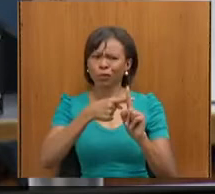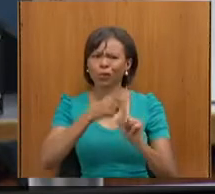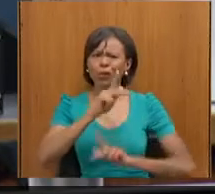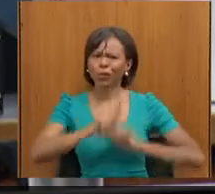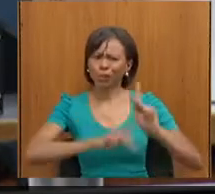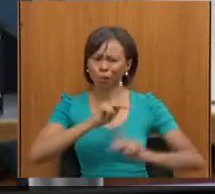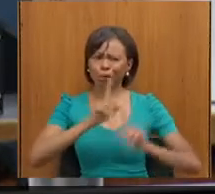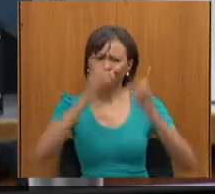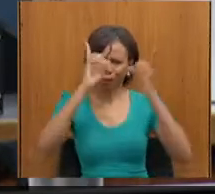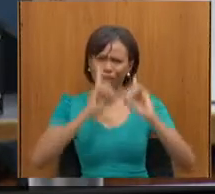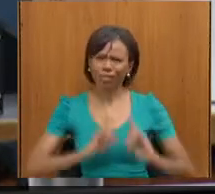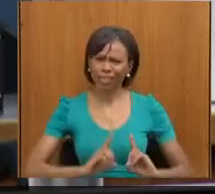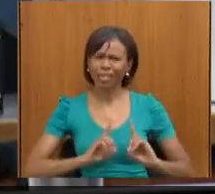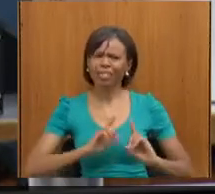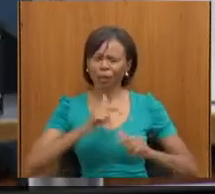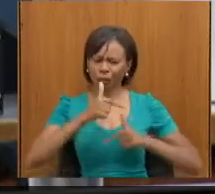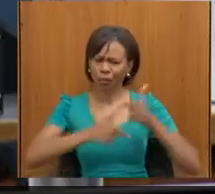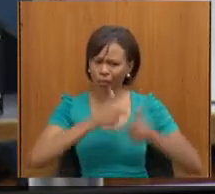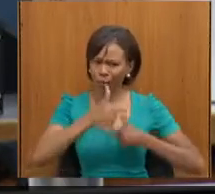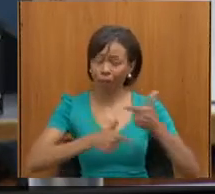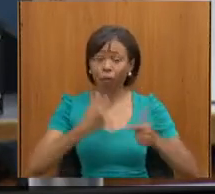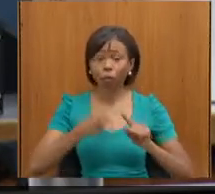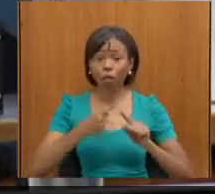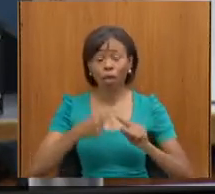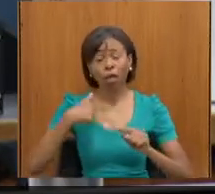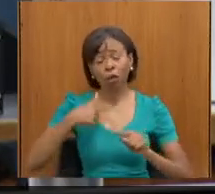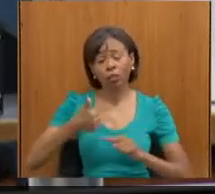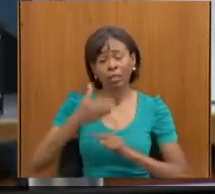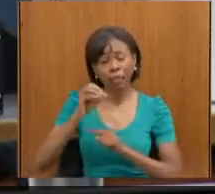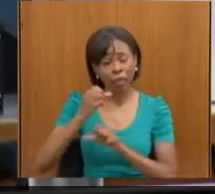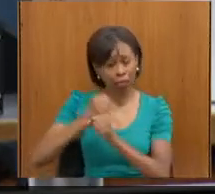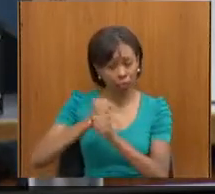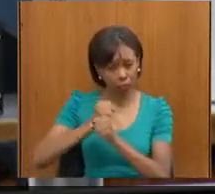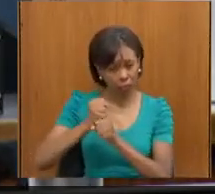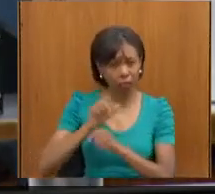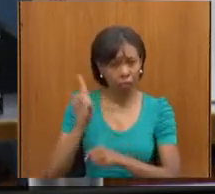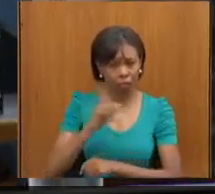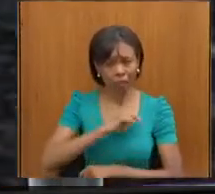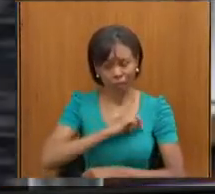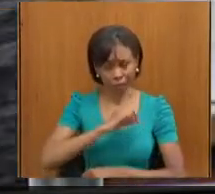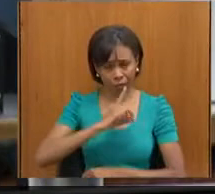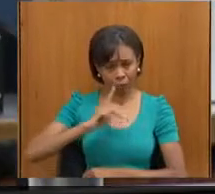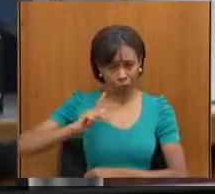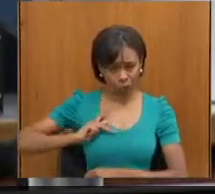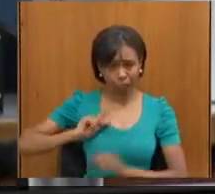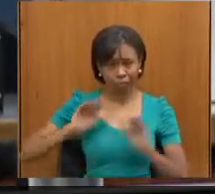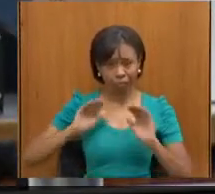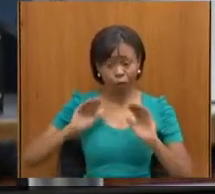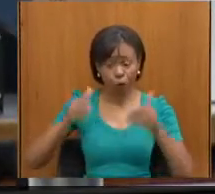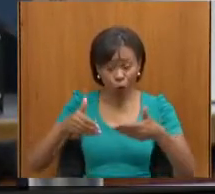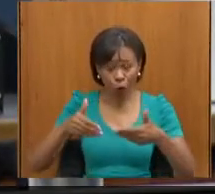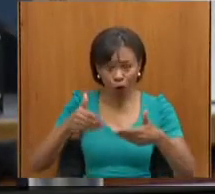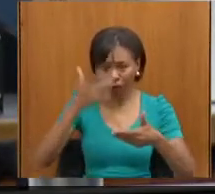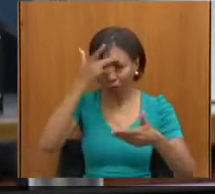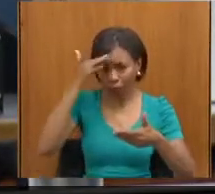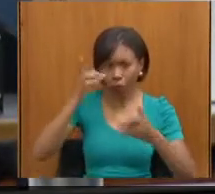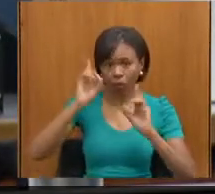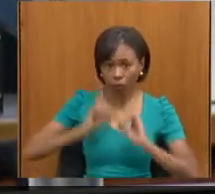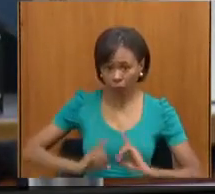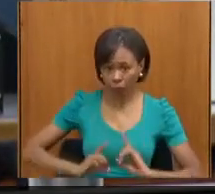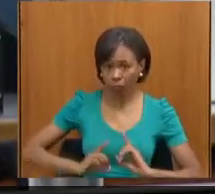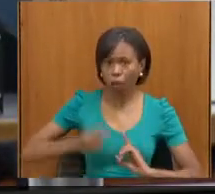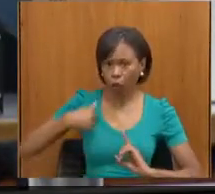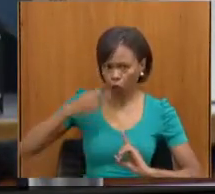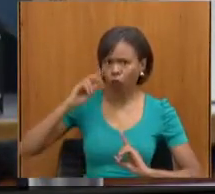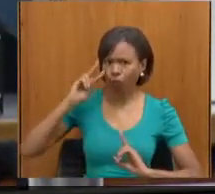nesses 10 anos que eu estou à frente da defensoria da pessoa com deficiência, eu vi, de fato, vários avanços, a gente tem muito o que caminhar